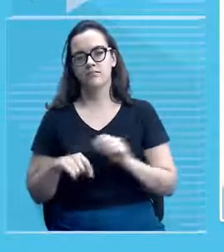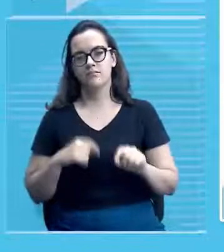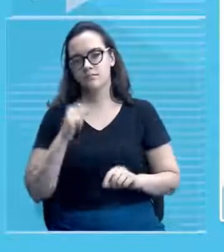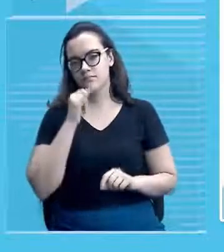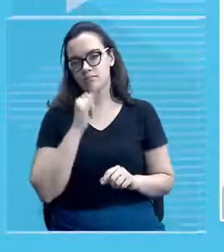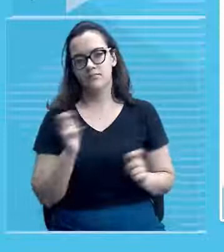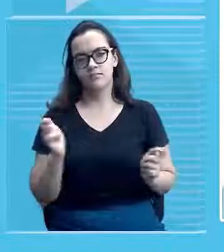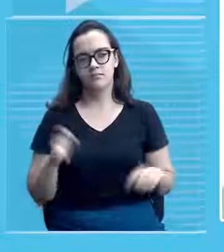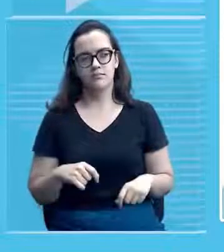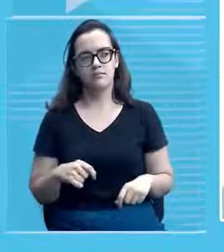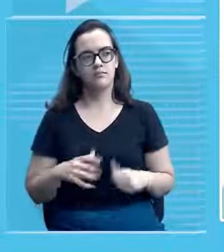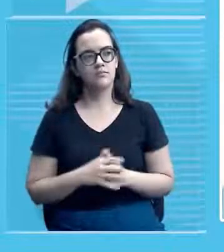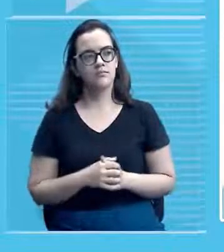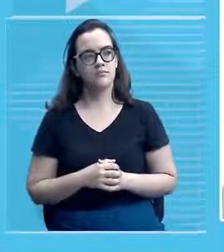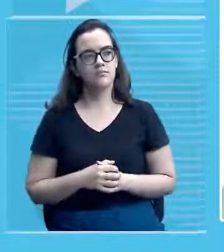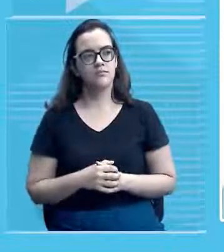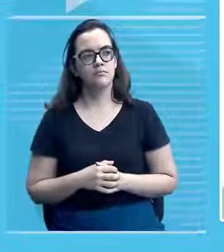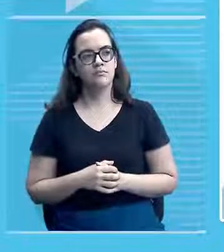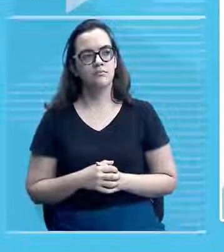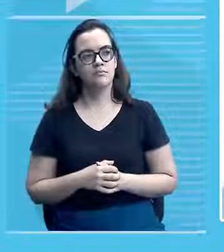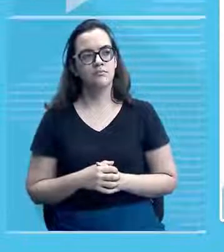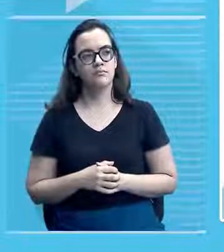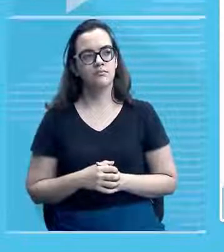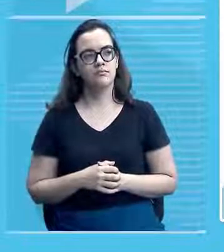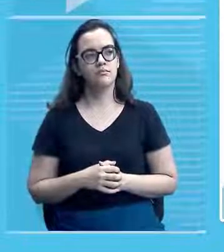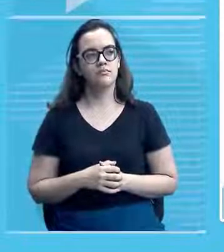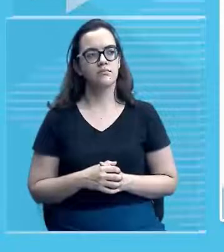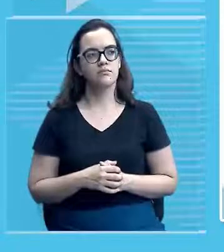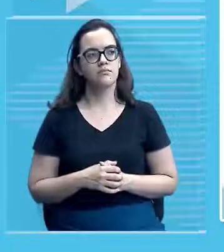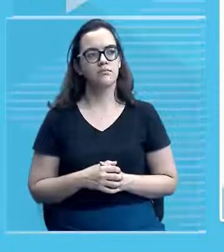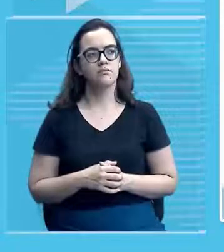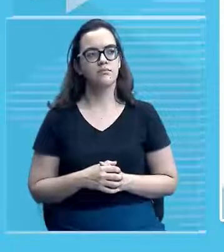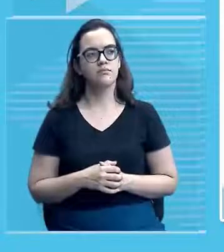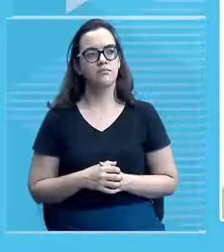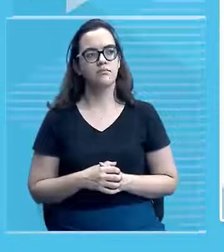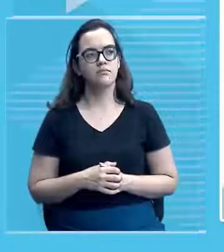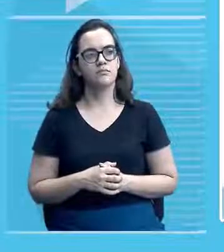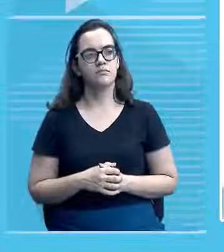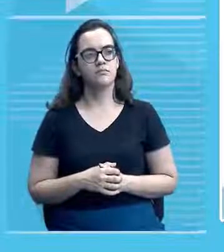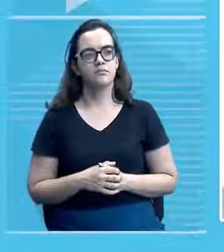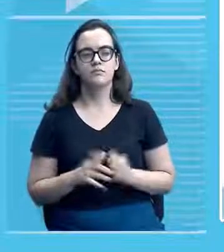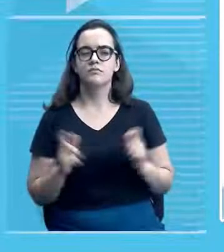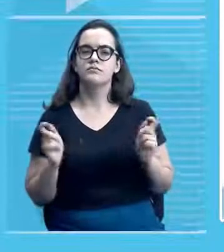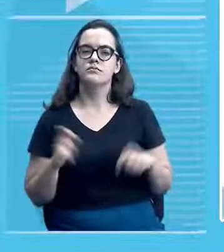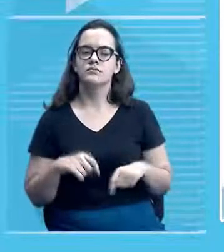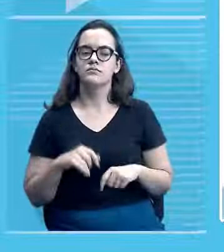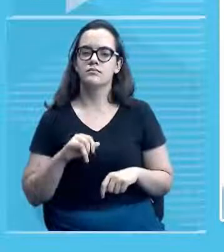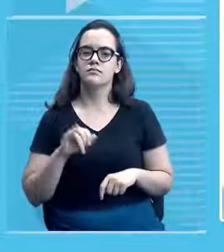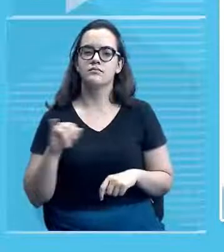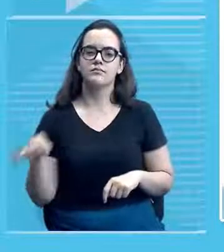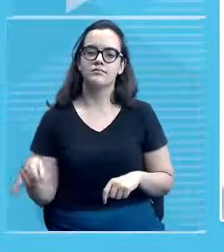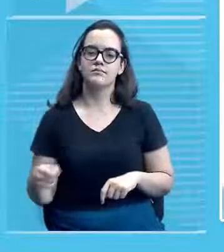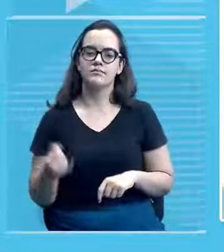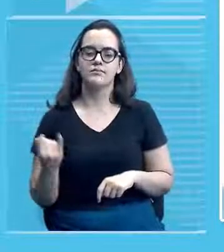aproveitamento racional e planejado de seus produtos, tá?